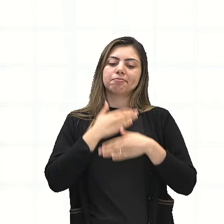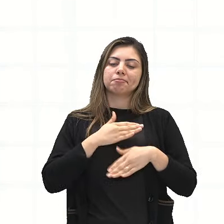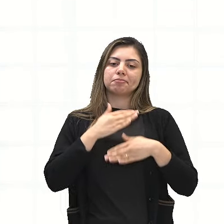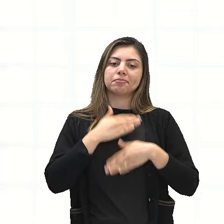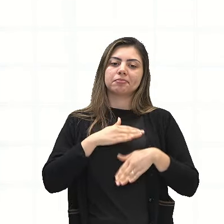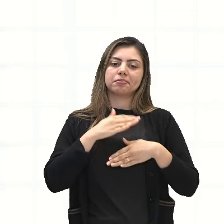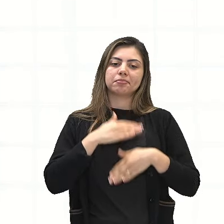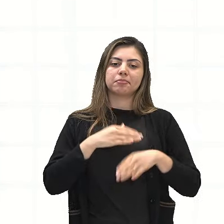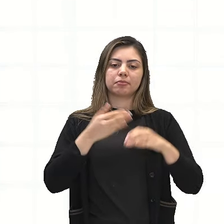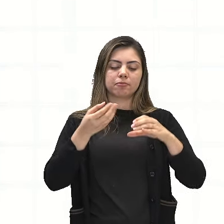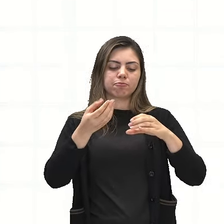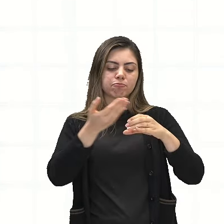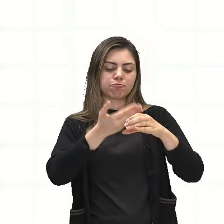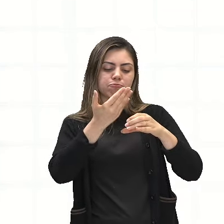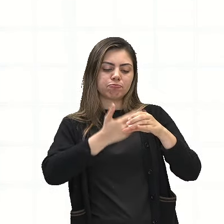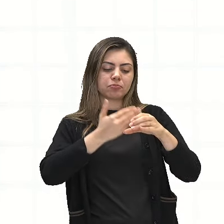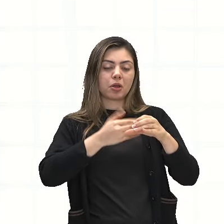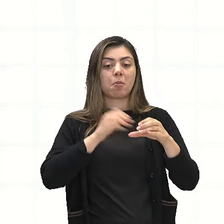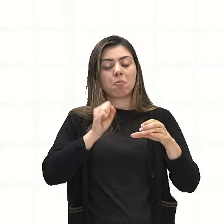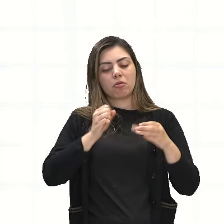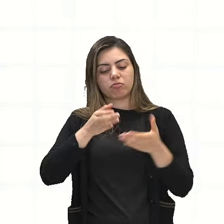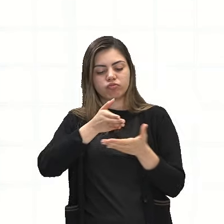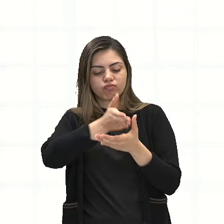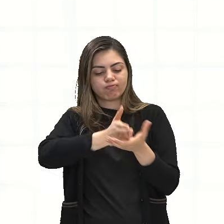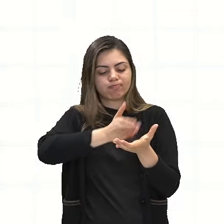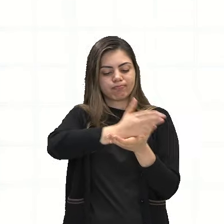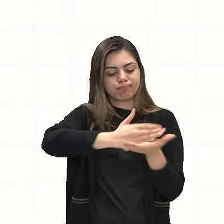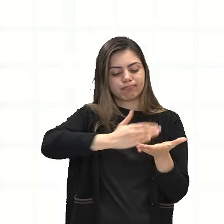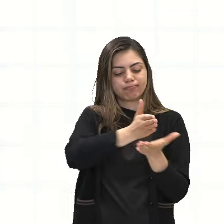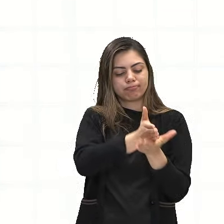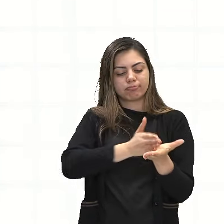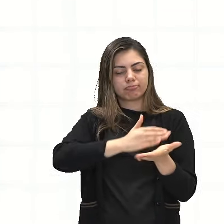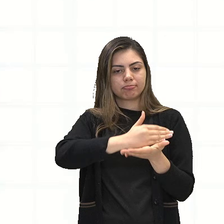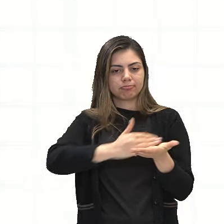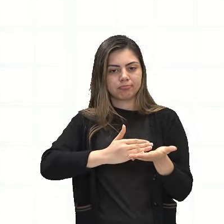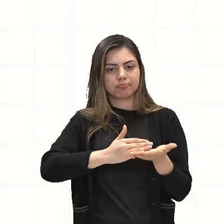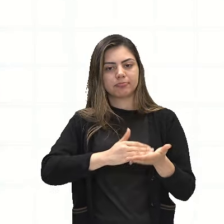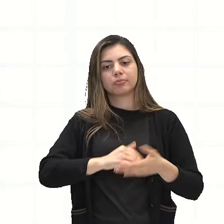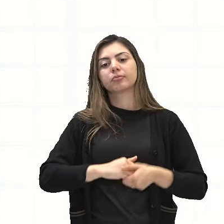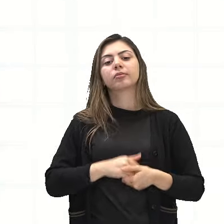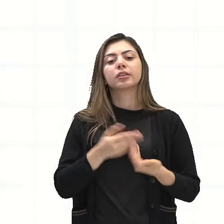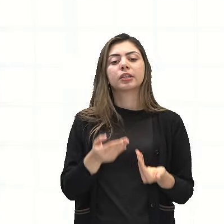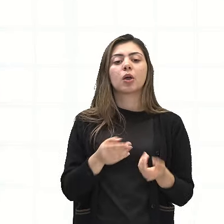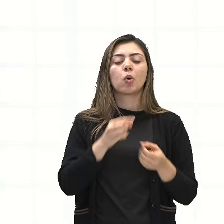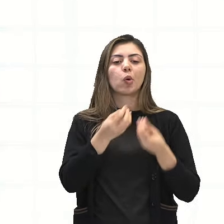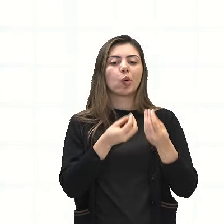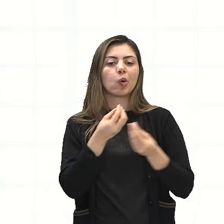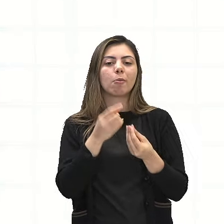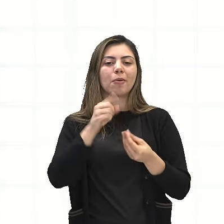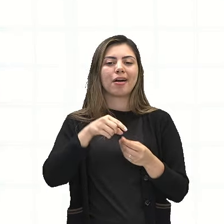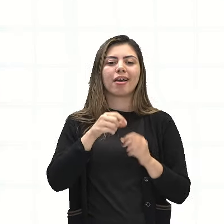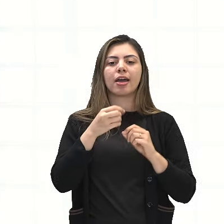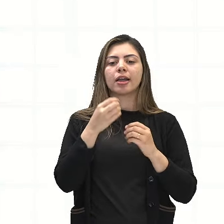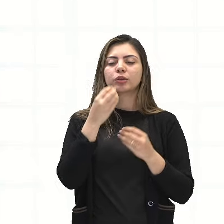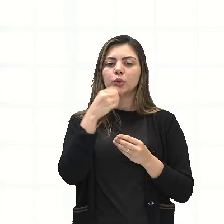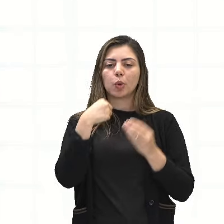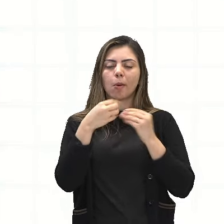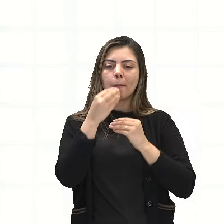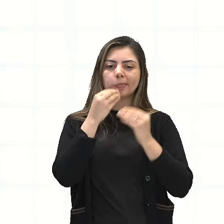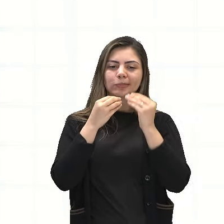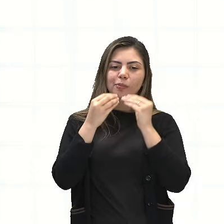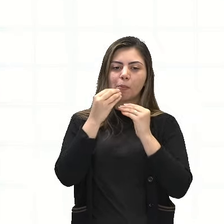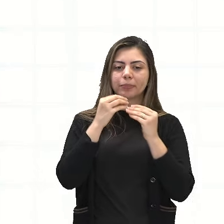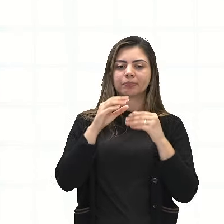esquartejada faca, ao imediato triturar dos dentes e